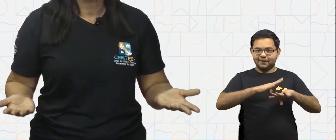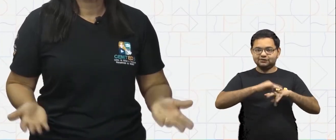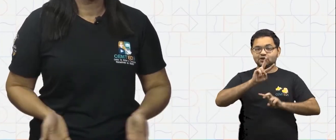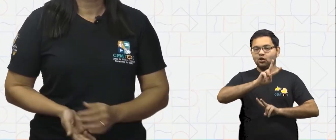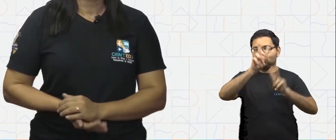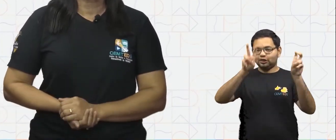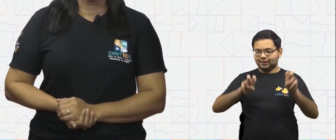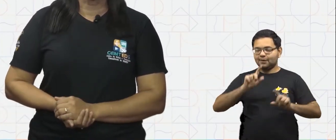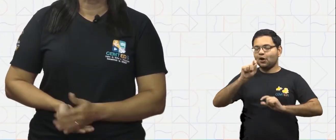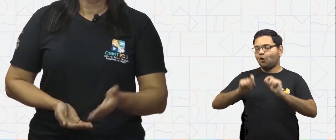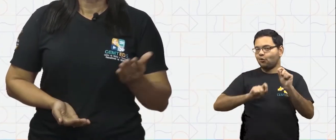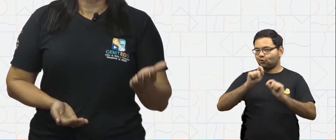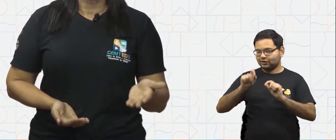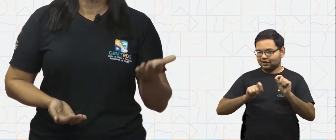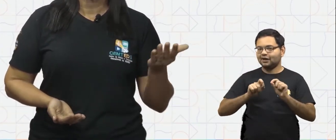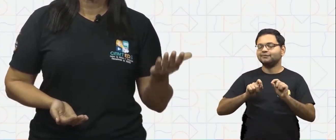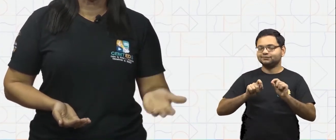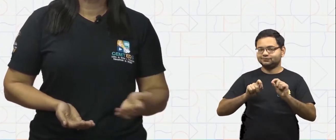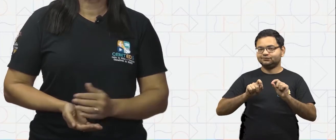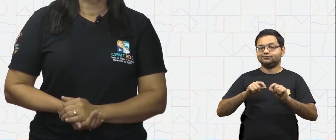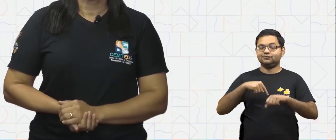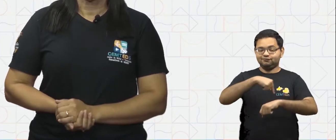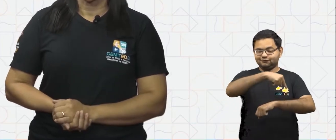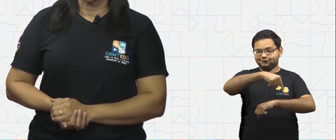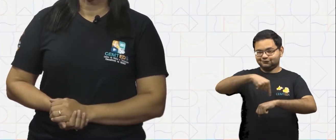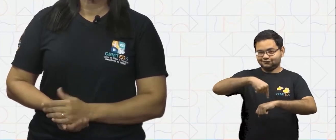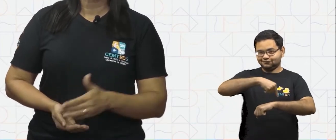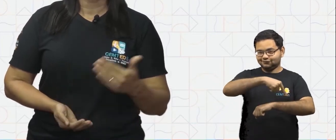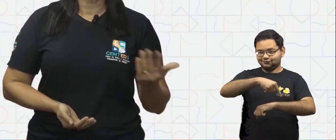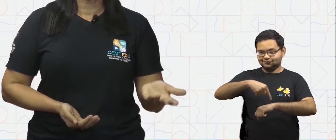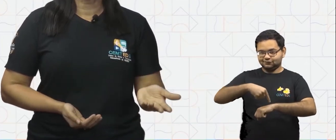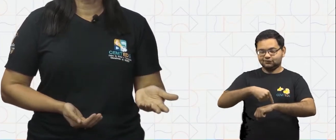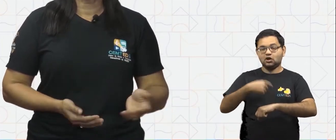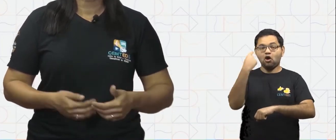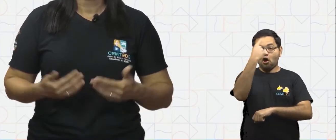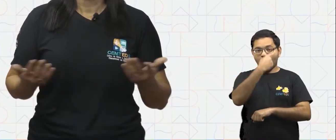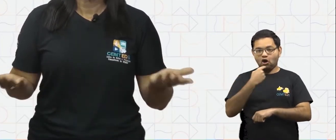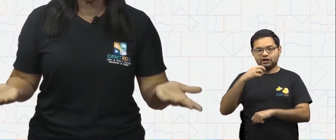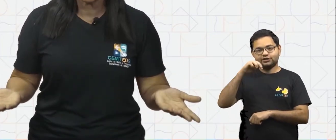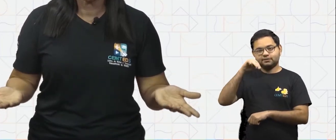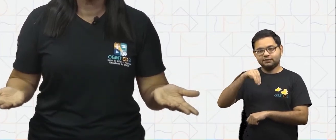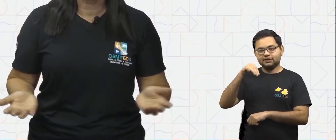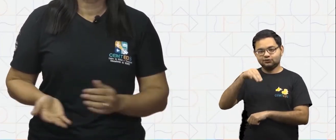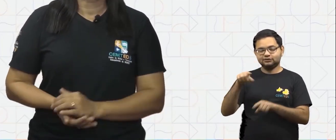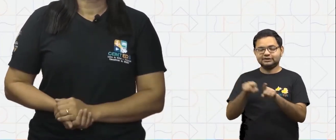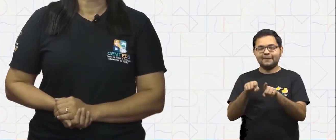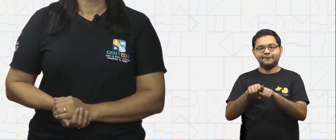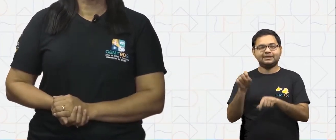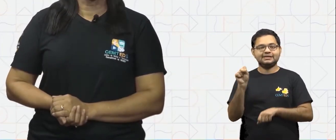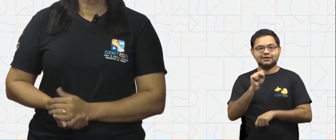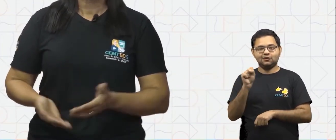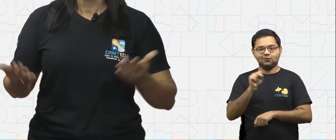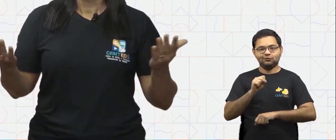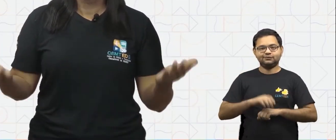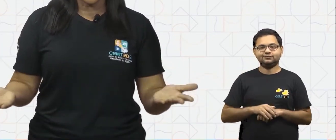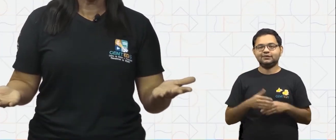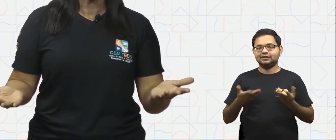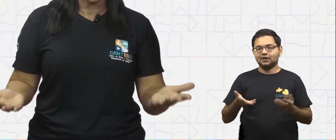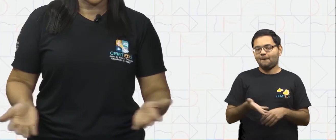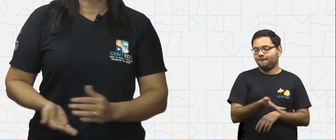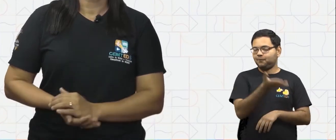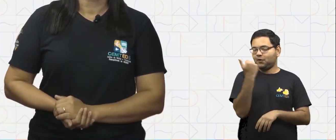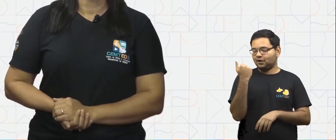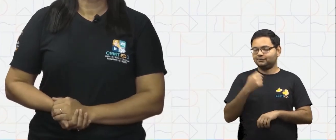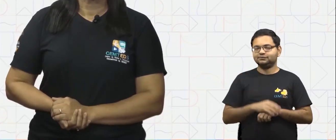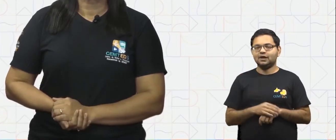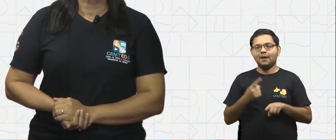iremos estudar sobre o relógio, horas, minutos e segundos. Então, vamos